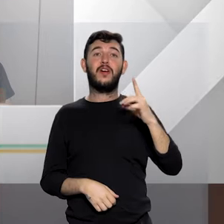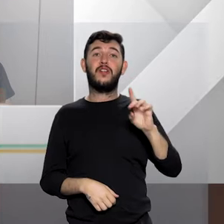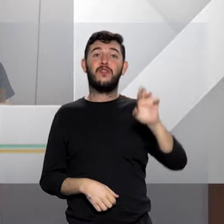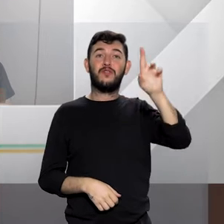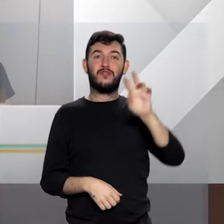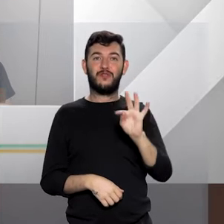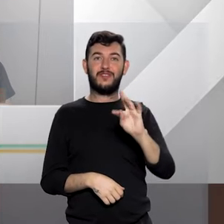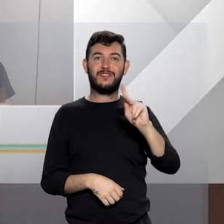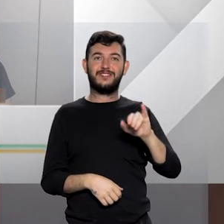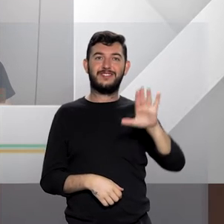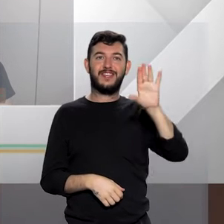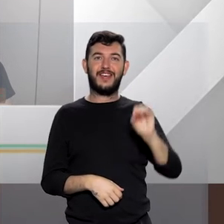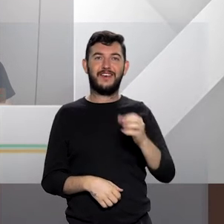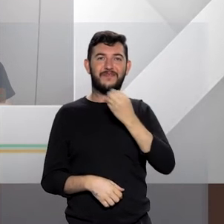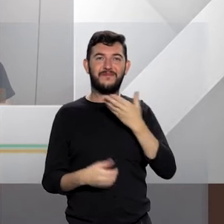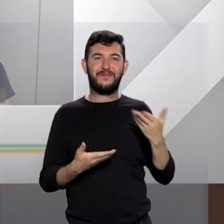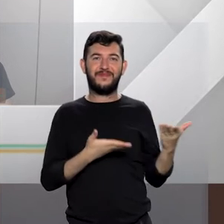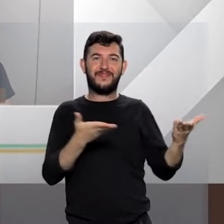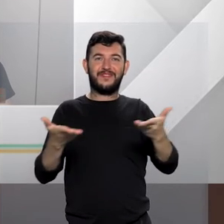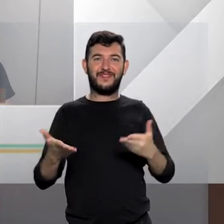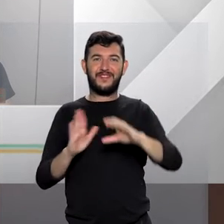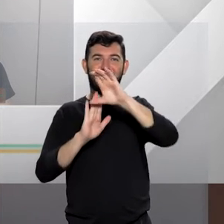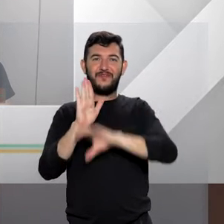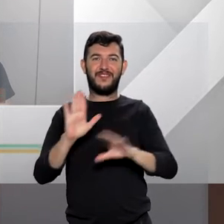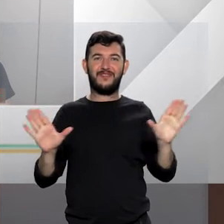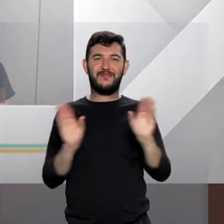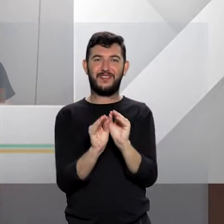muito bem-vindo. Mais um resumão aí do currículo, né?